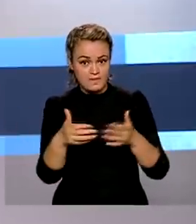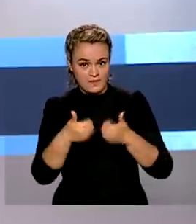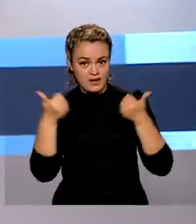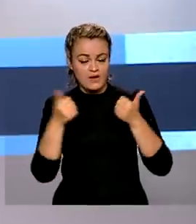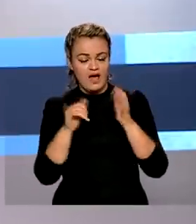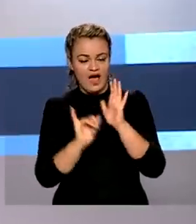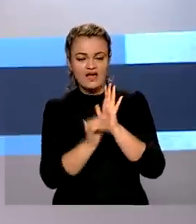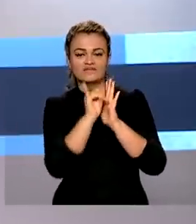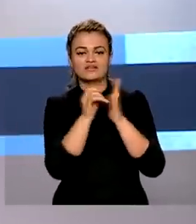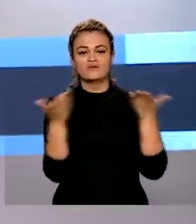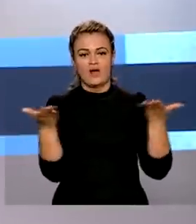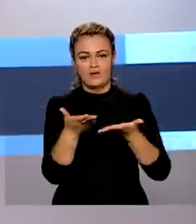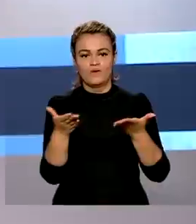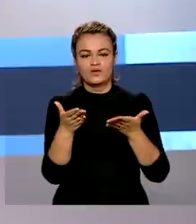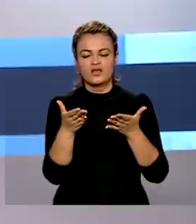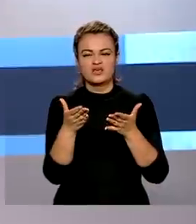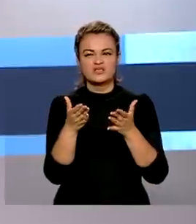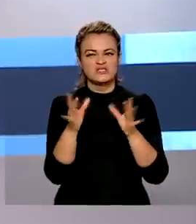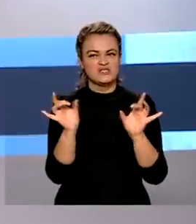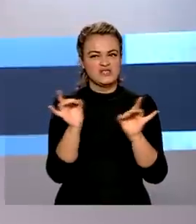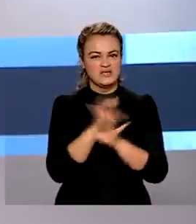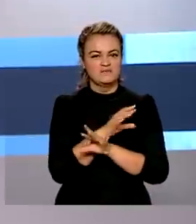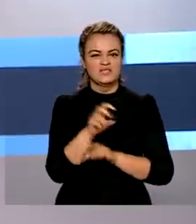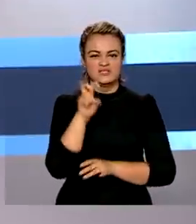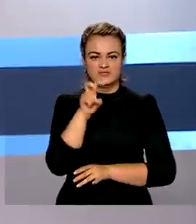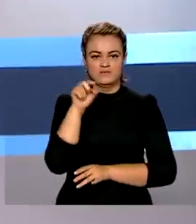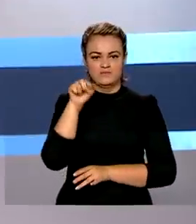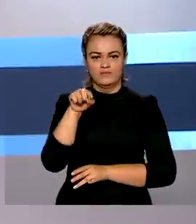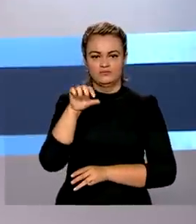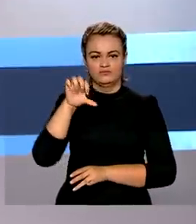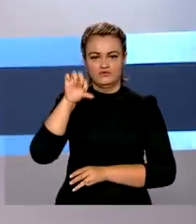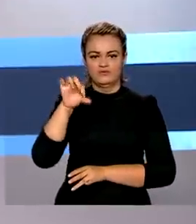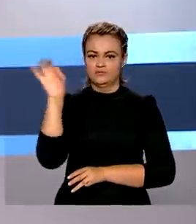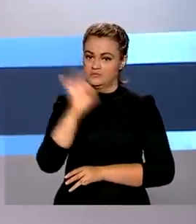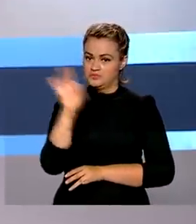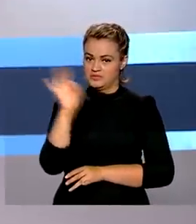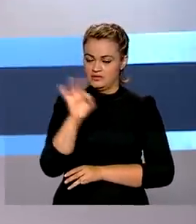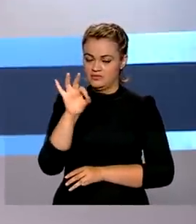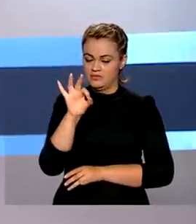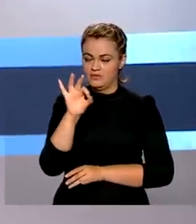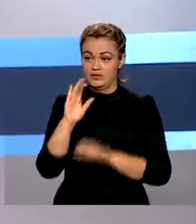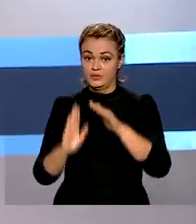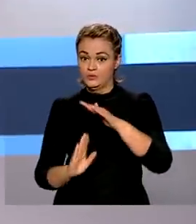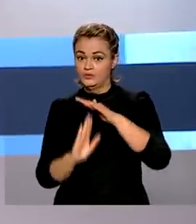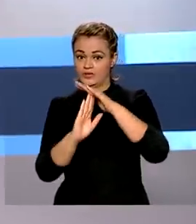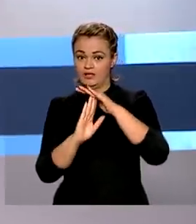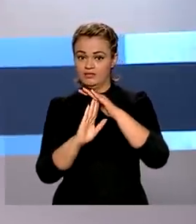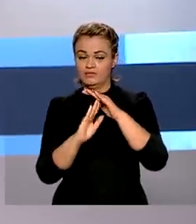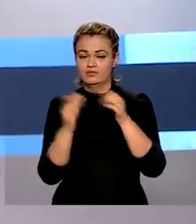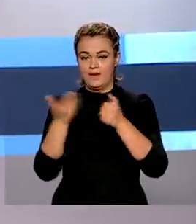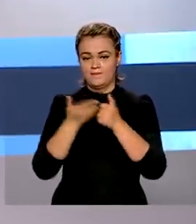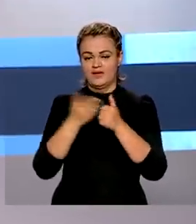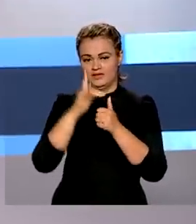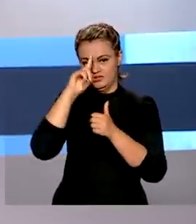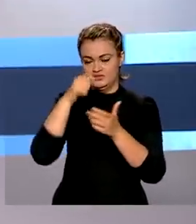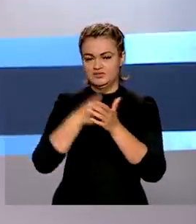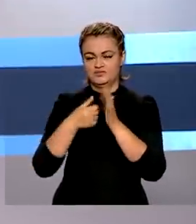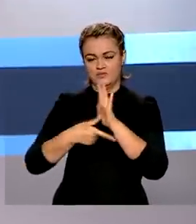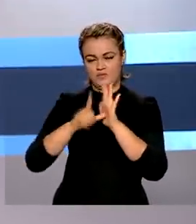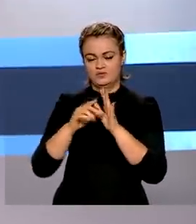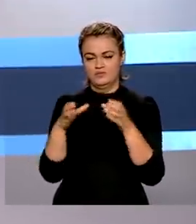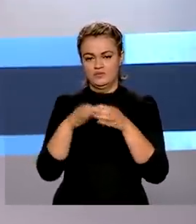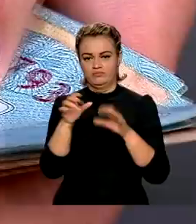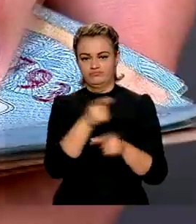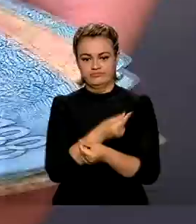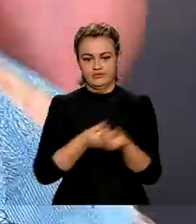inflação oficial do país deve fechar este ano em 5,9% acima do teto da meta definida pela equipe